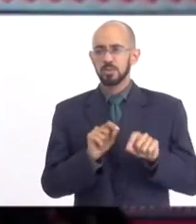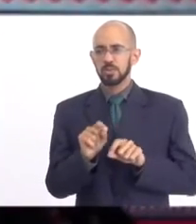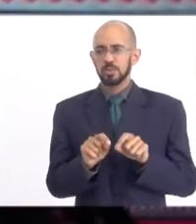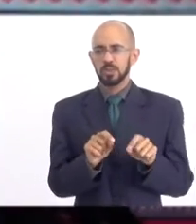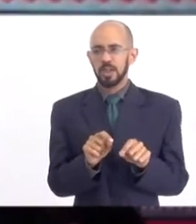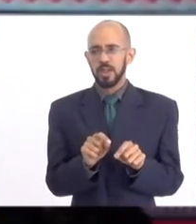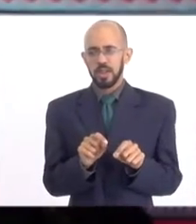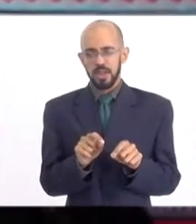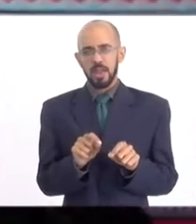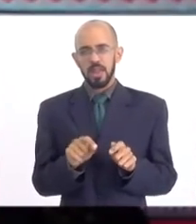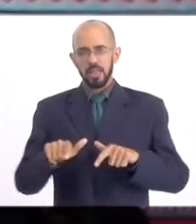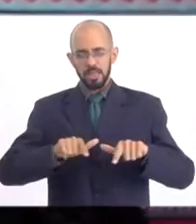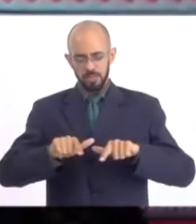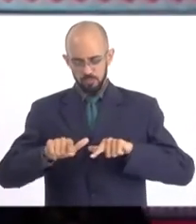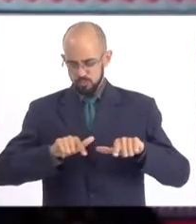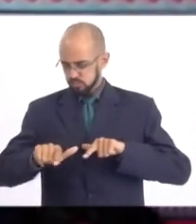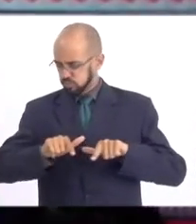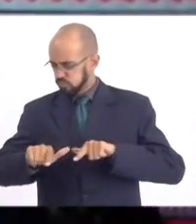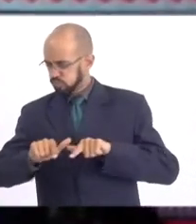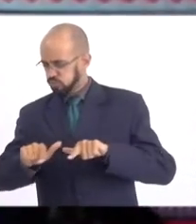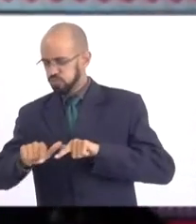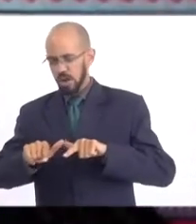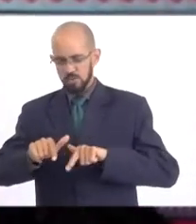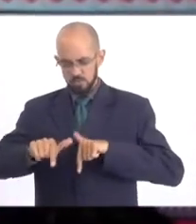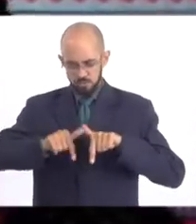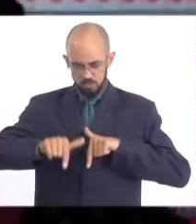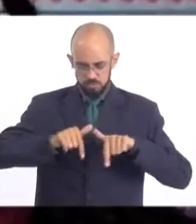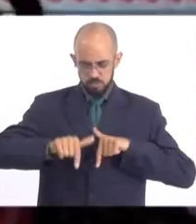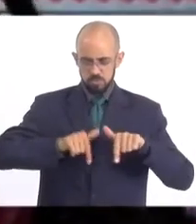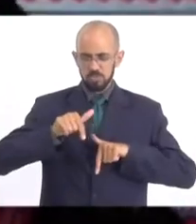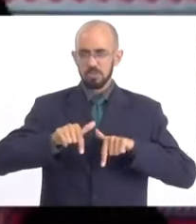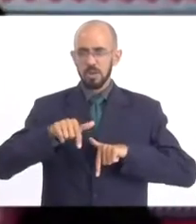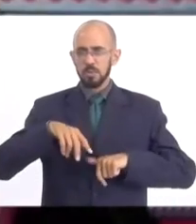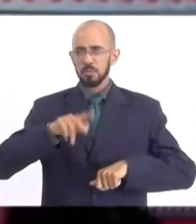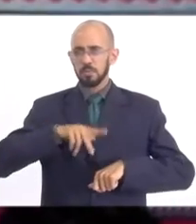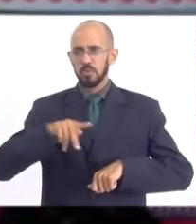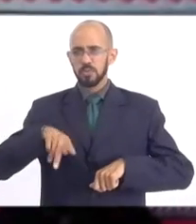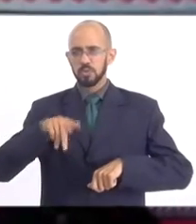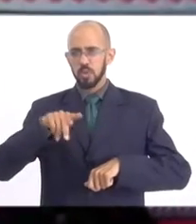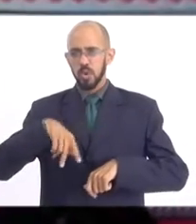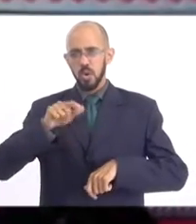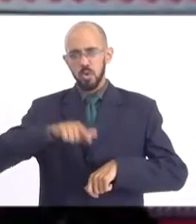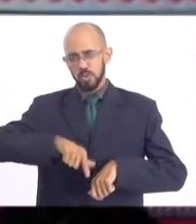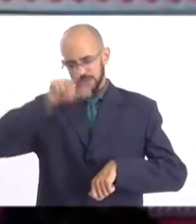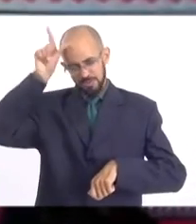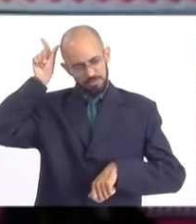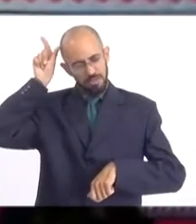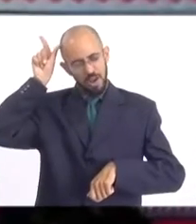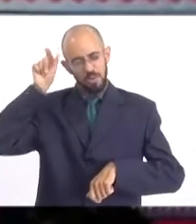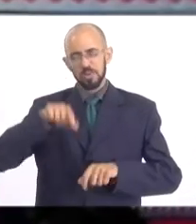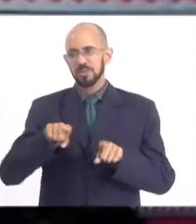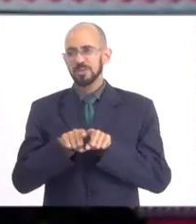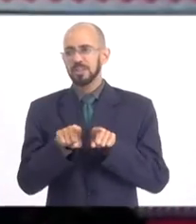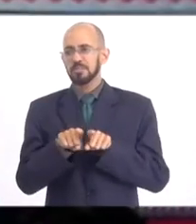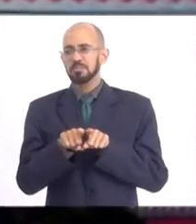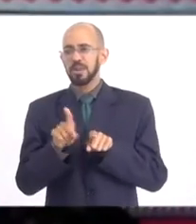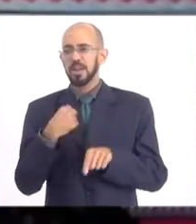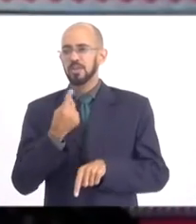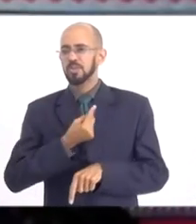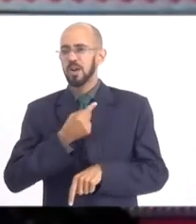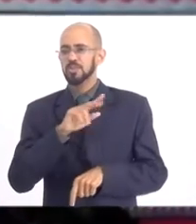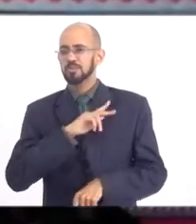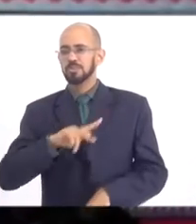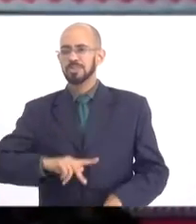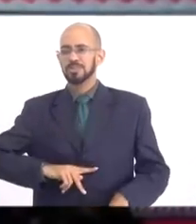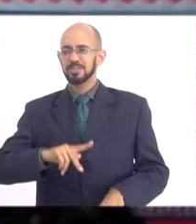o volume de trabalho mencionado pelo nosso professor Luiz Paulo. Obrigado. figura do nosso presidente Márcio